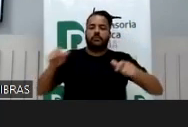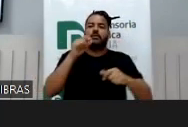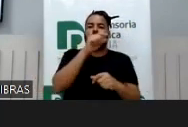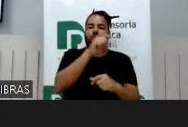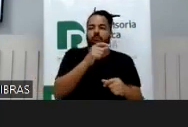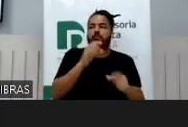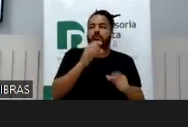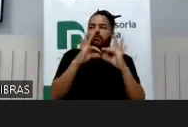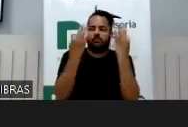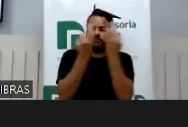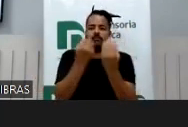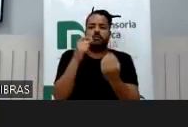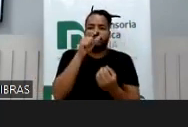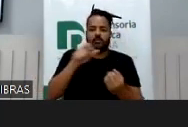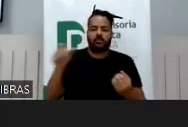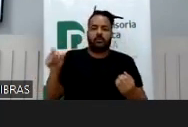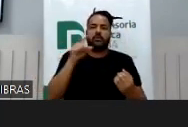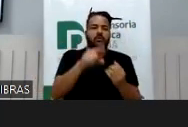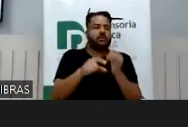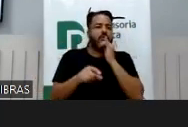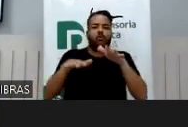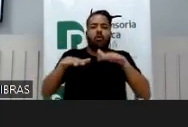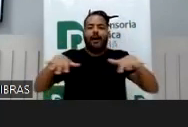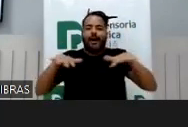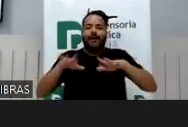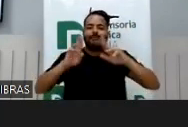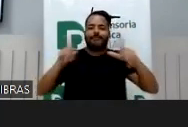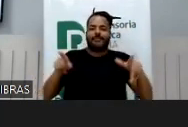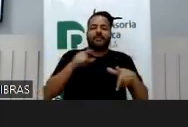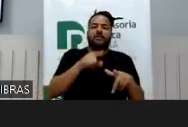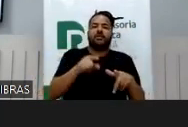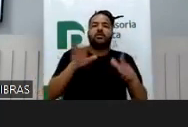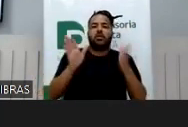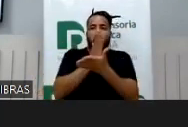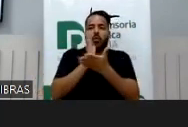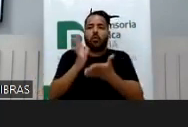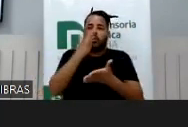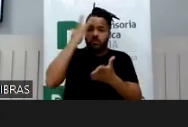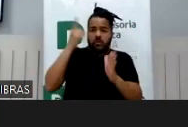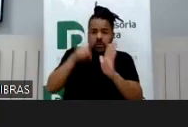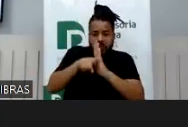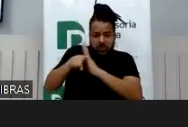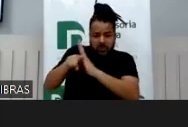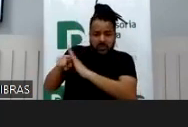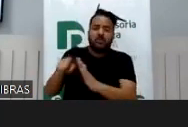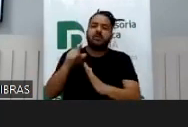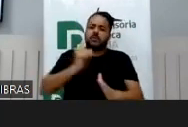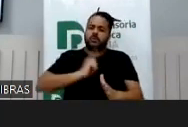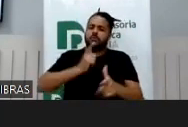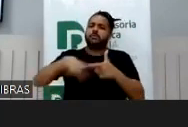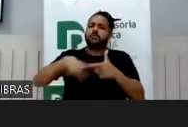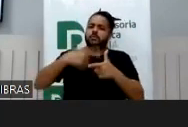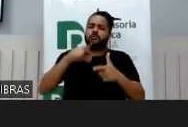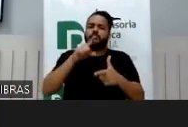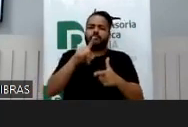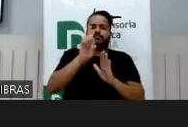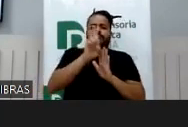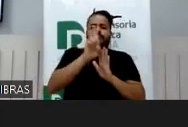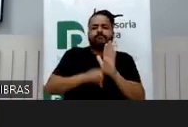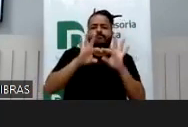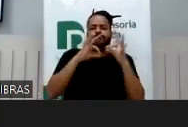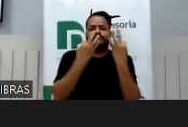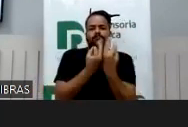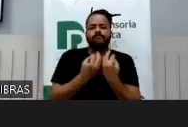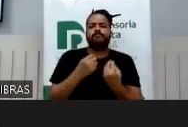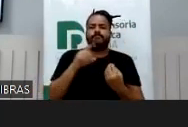difícil casar as duas áreas. Muitos autores enxergam problemas nesse cruzamento entre responsabilidade e direito das famílias. Tem vários debates